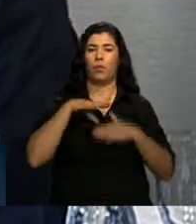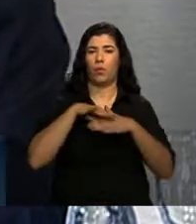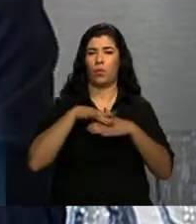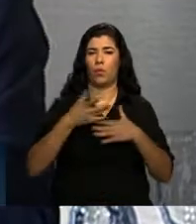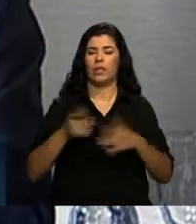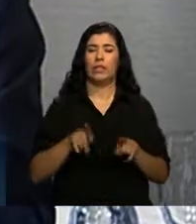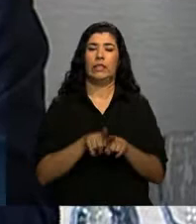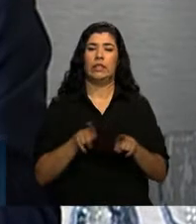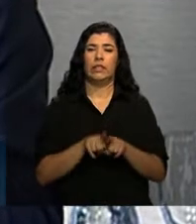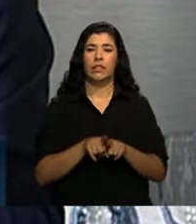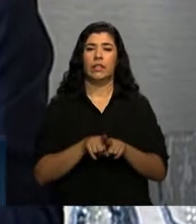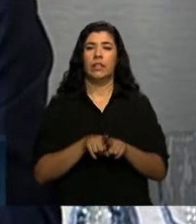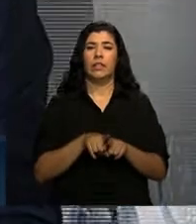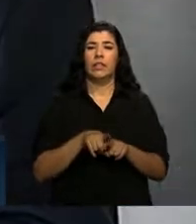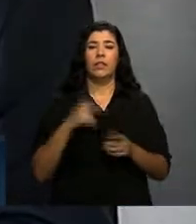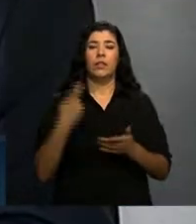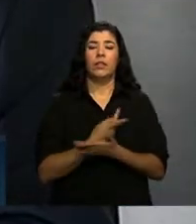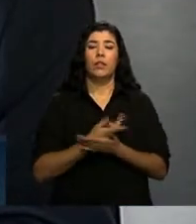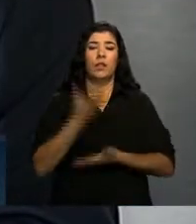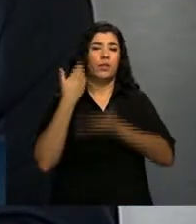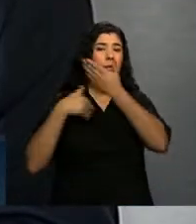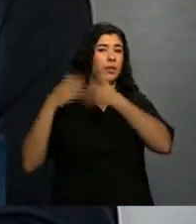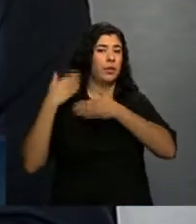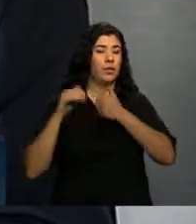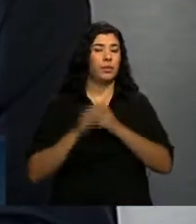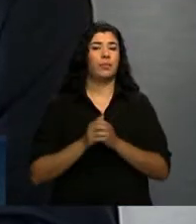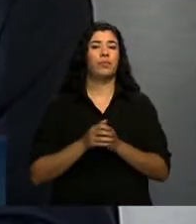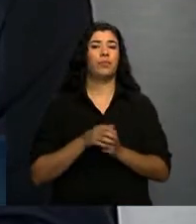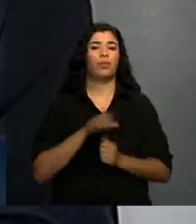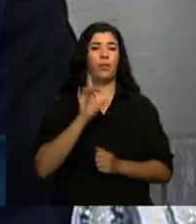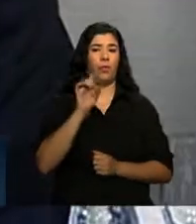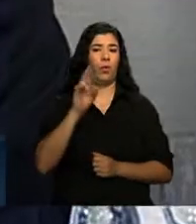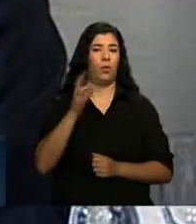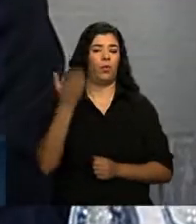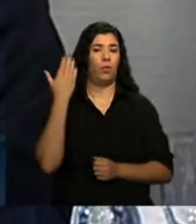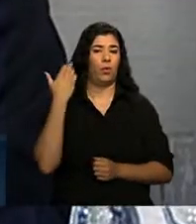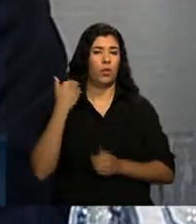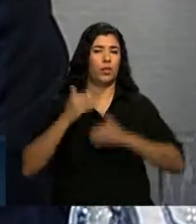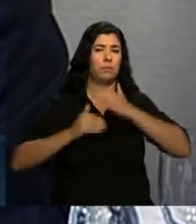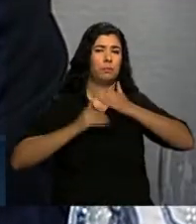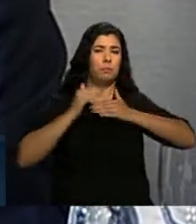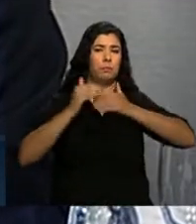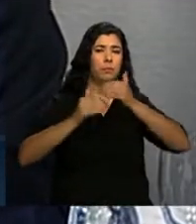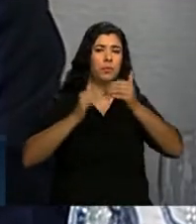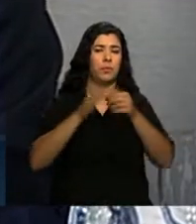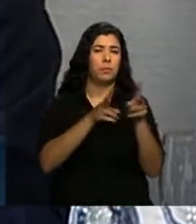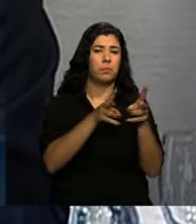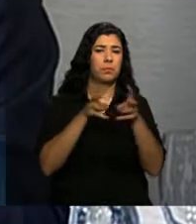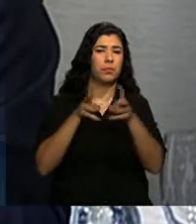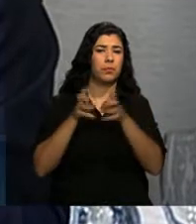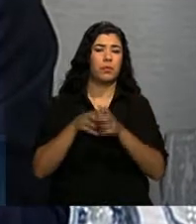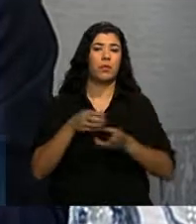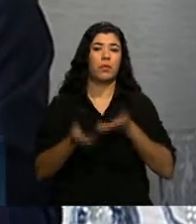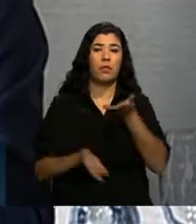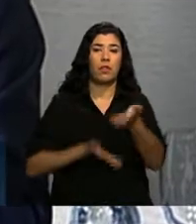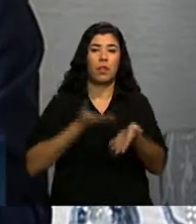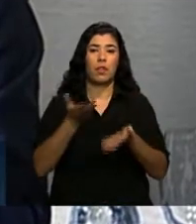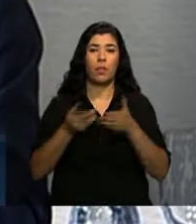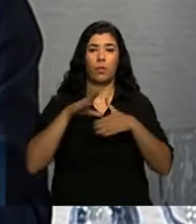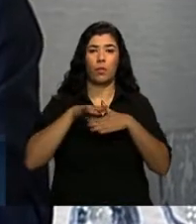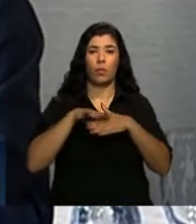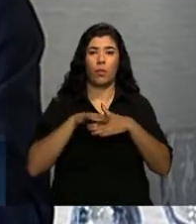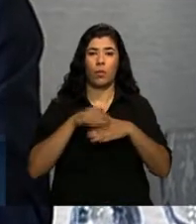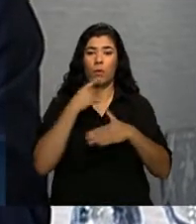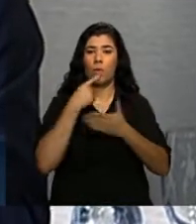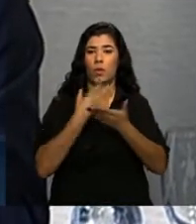o doutor Artur Quioro esteve à frente do DAI, alguns outros avanços foram muito nítidos na questão da hemoterapia, e eu falo isso para